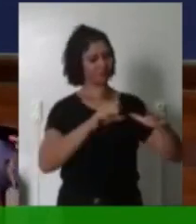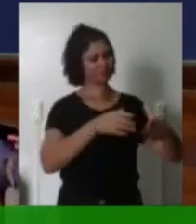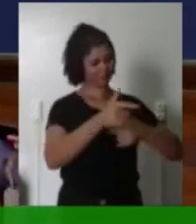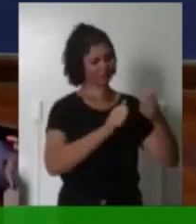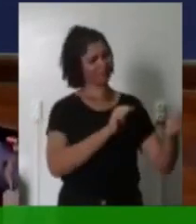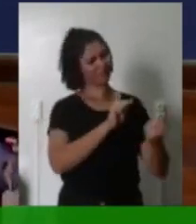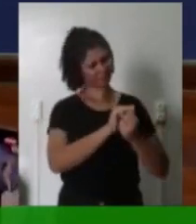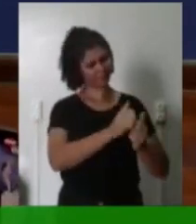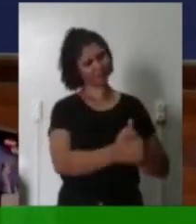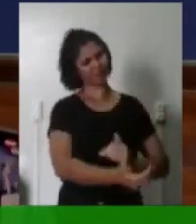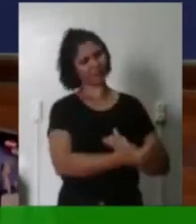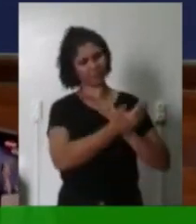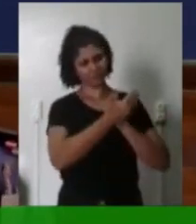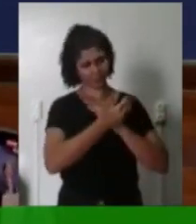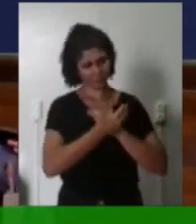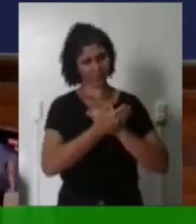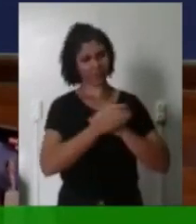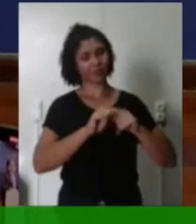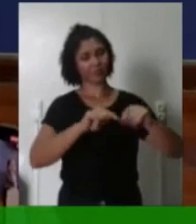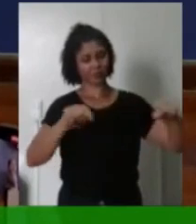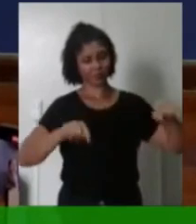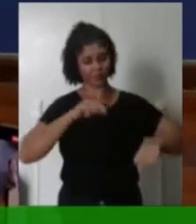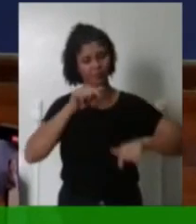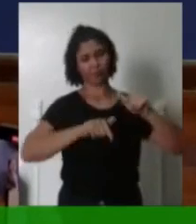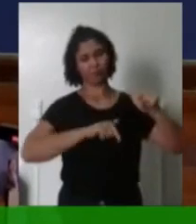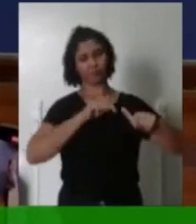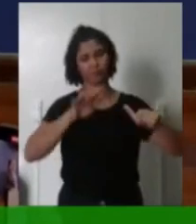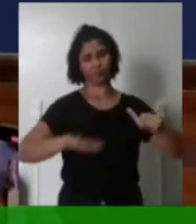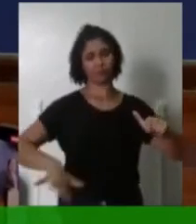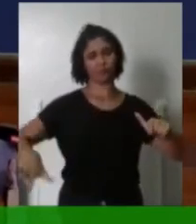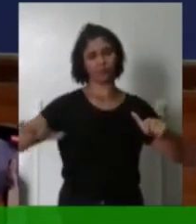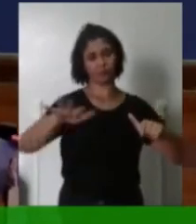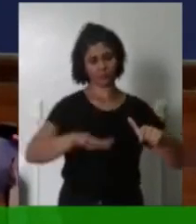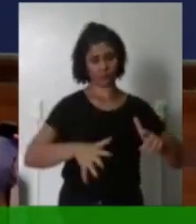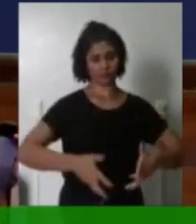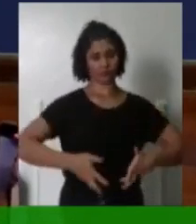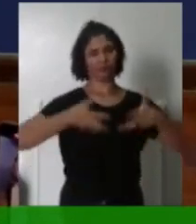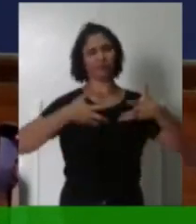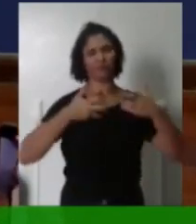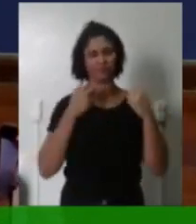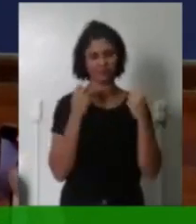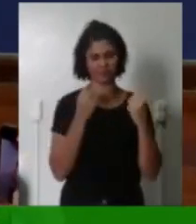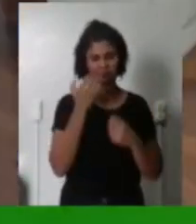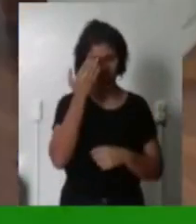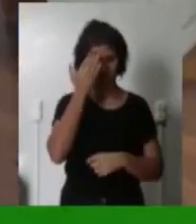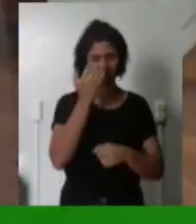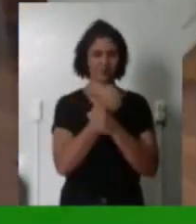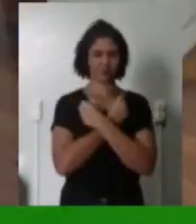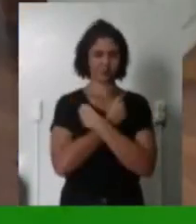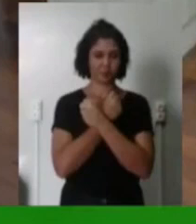fazem do meu gabinete Um gabinete Onde a humanidade pulsa Tá bom? Um abraço para todo mundo